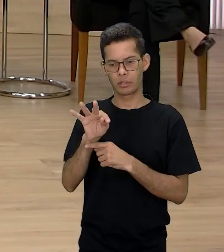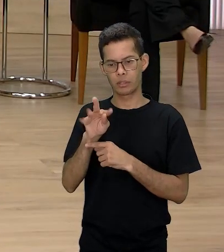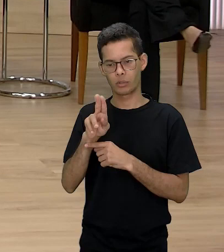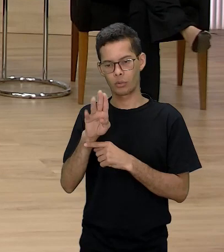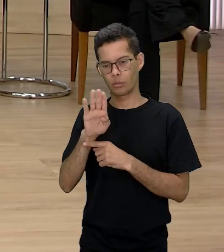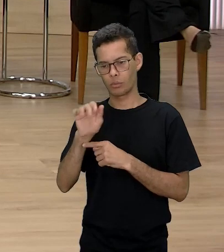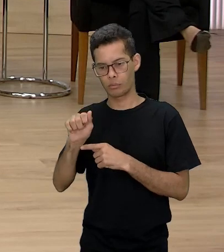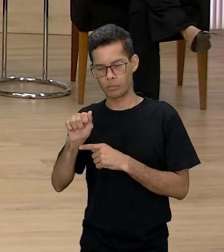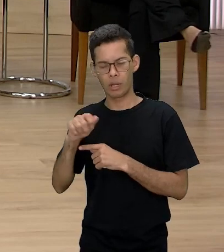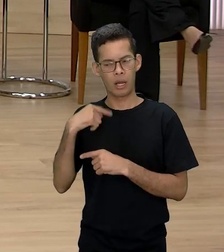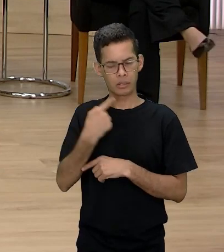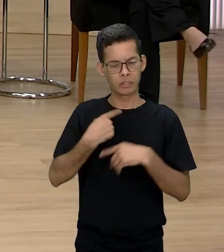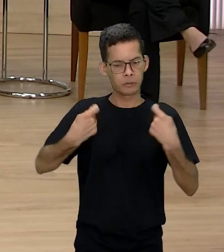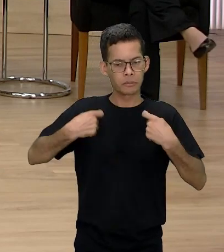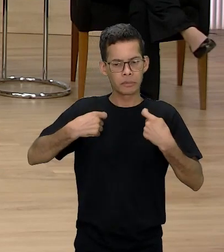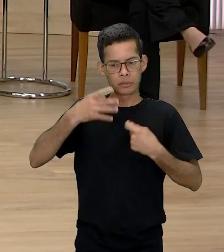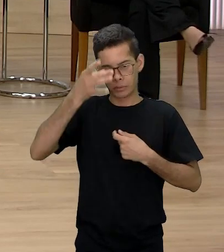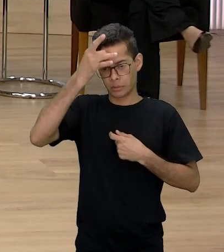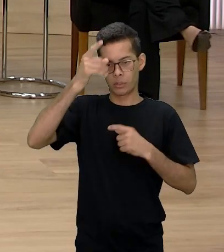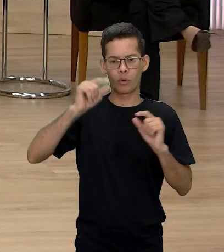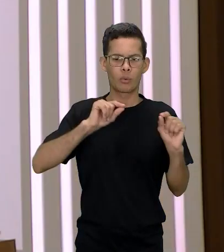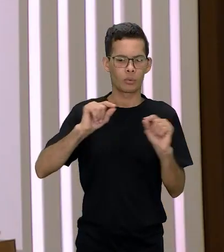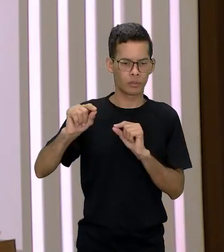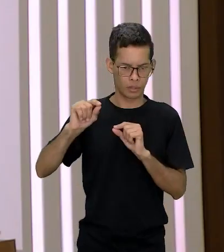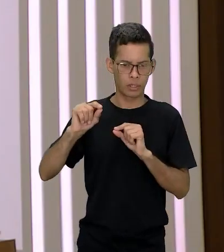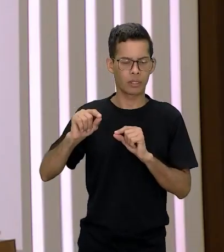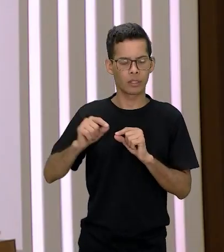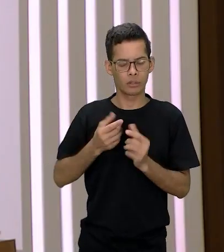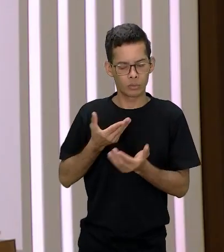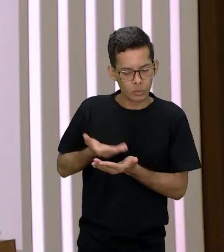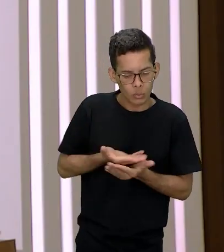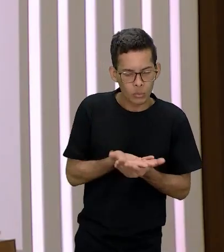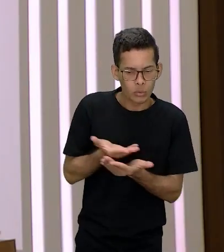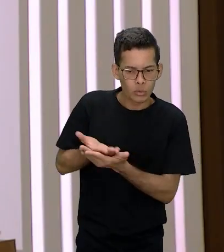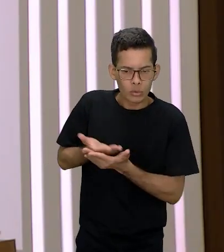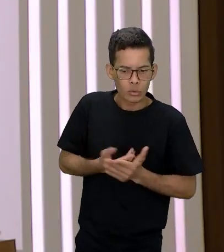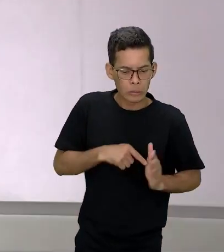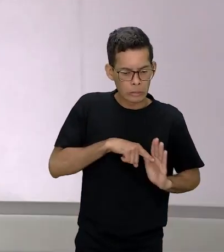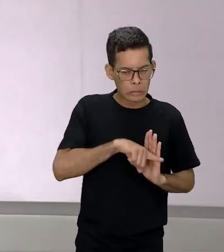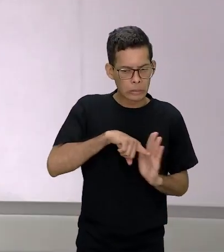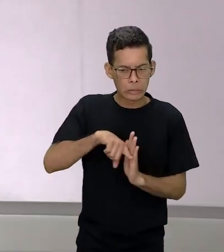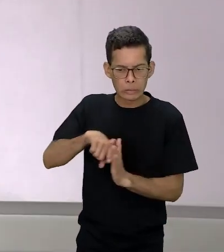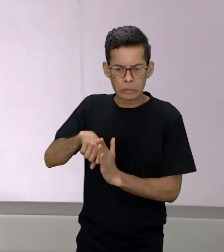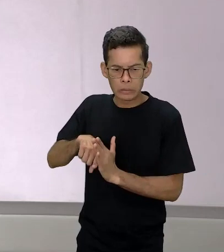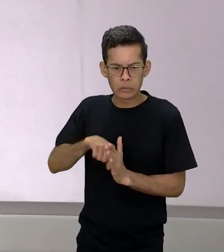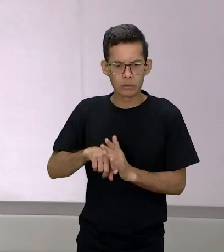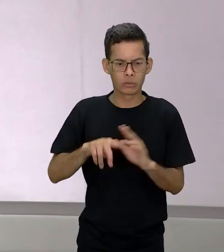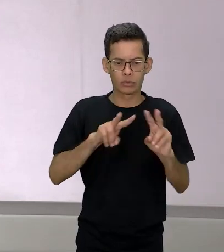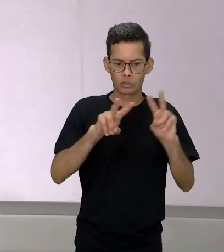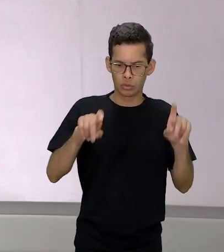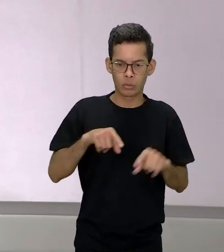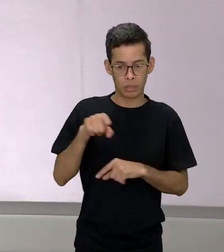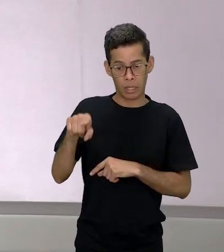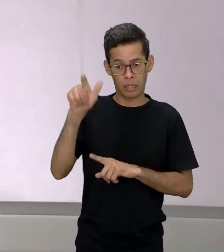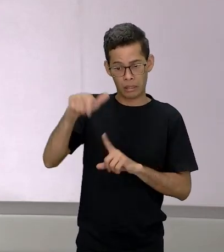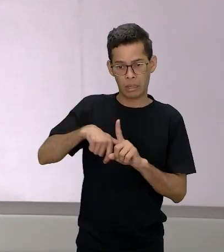pode perder de vista os estudos que são feitos sobre a solidão da mulher negra